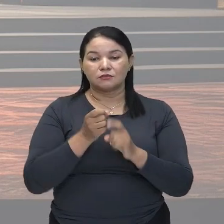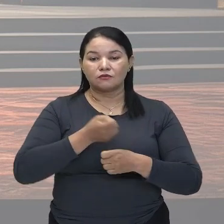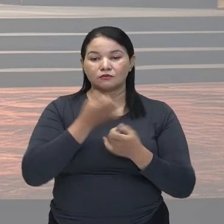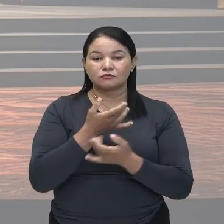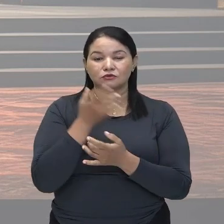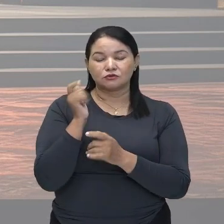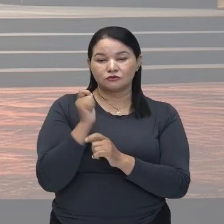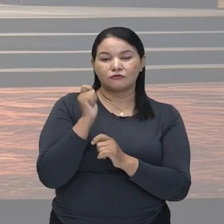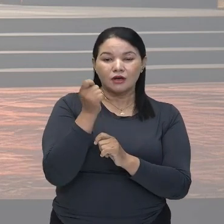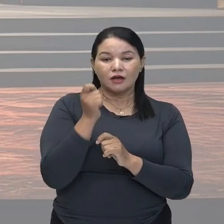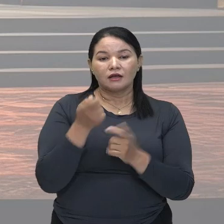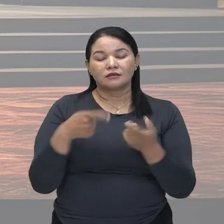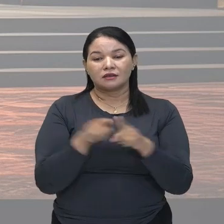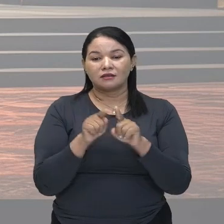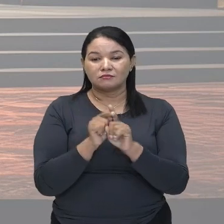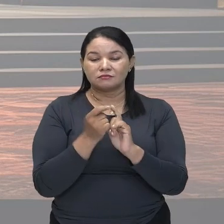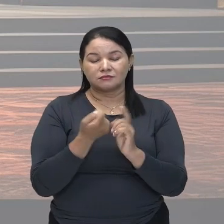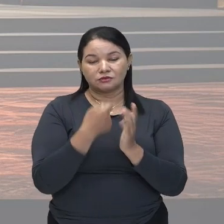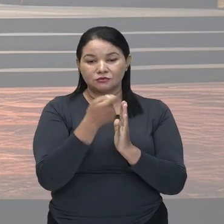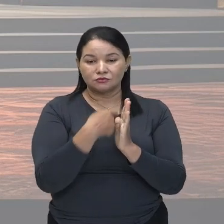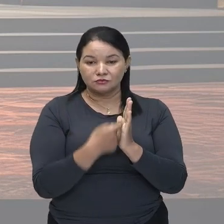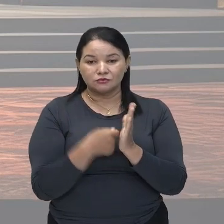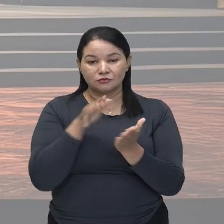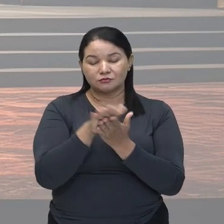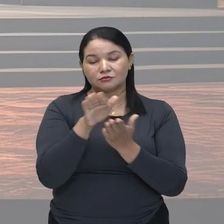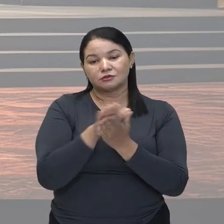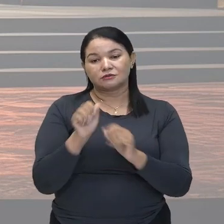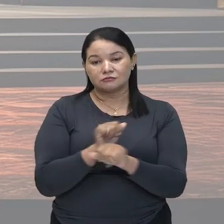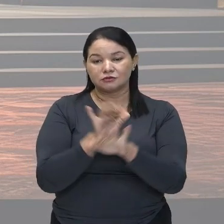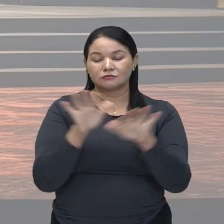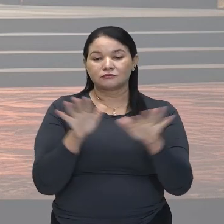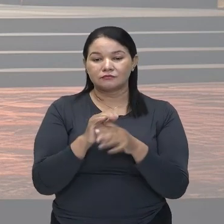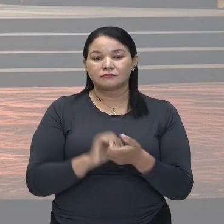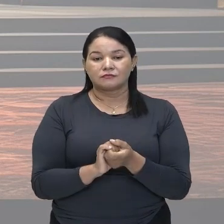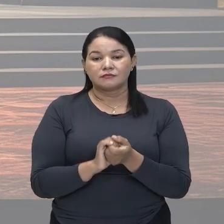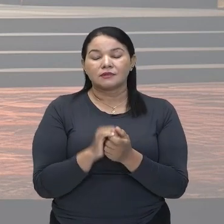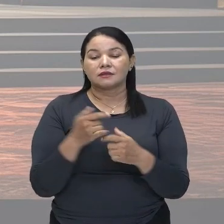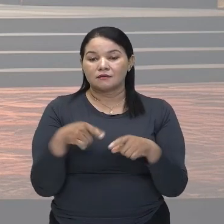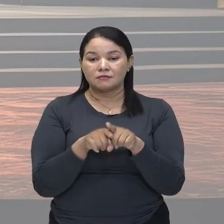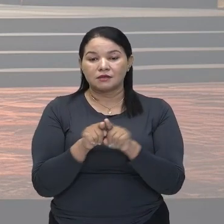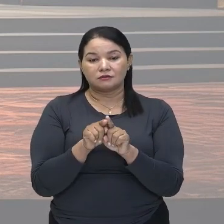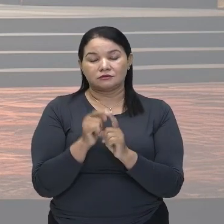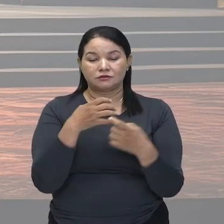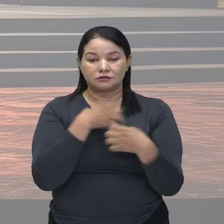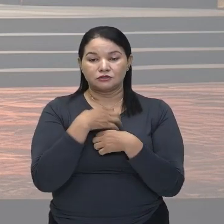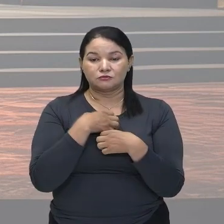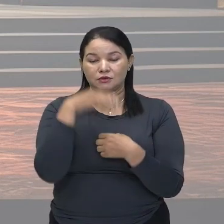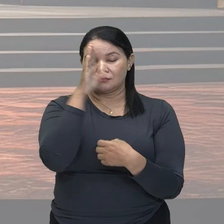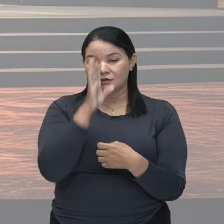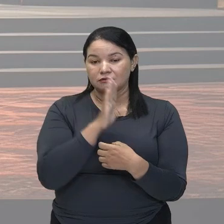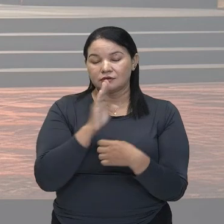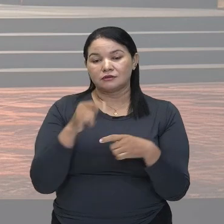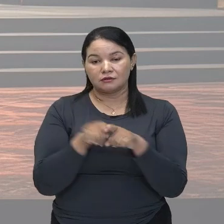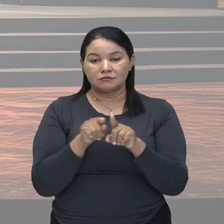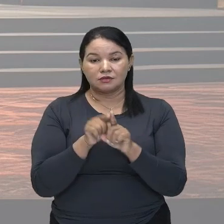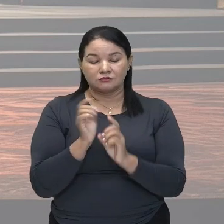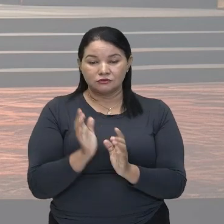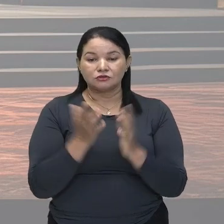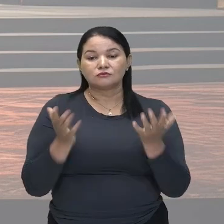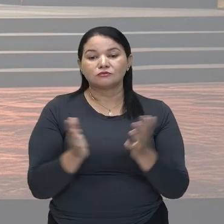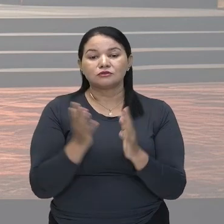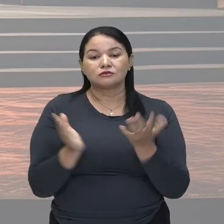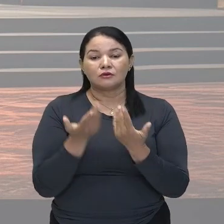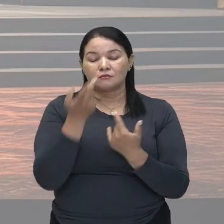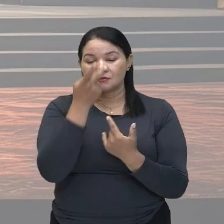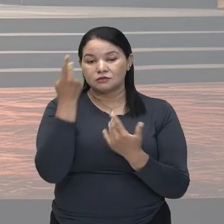publicados. O mesmo sentimento nacionalista que estava presente em Wagner, estimulou compositores